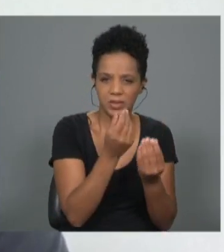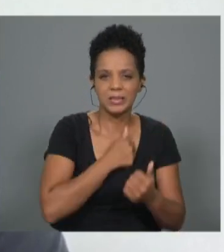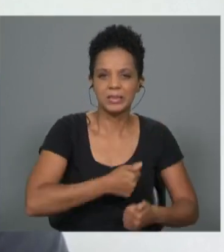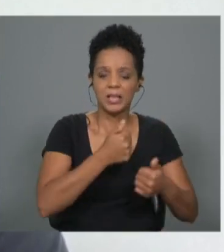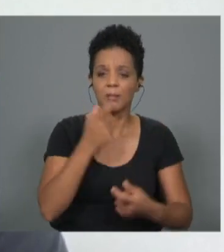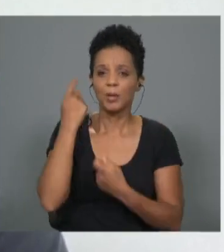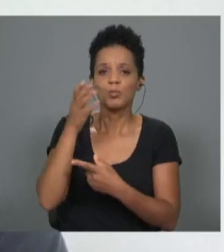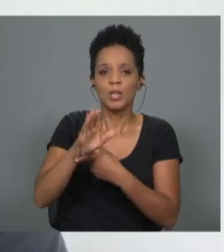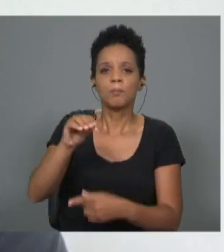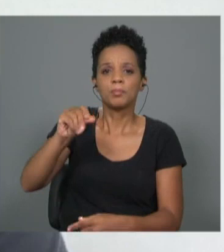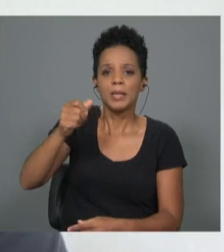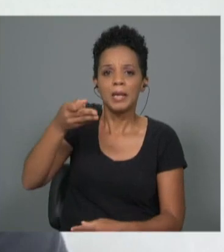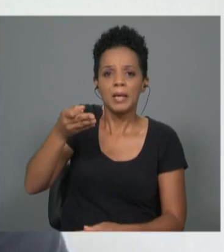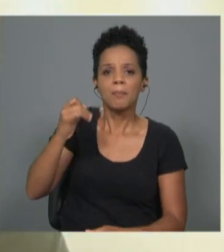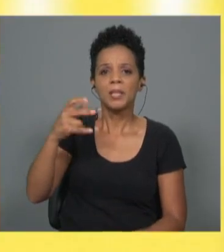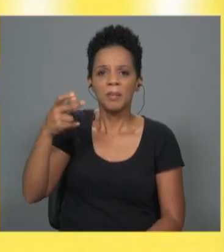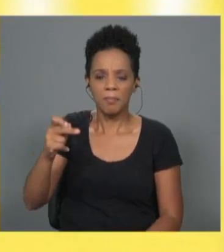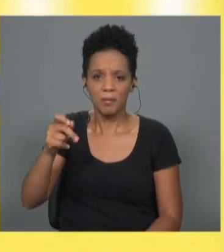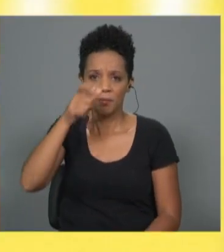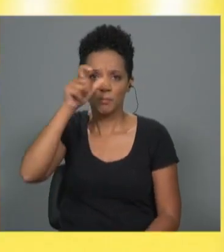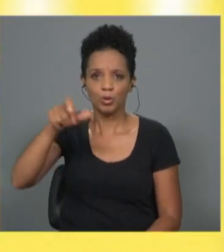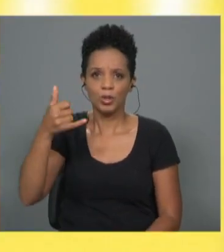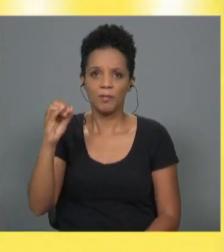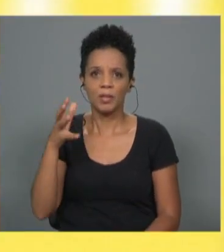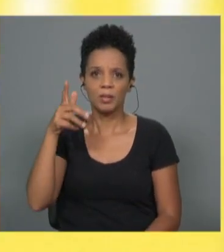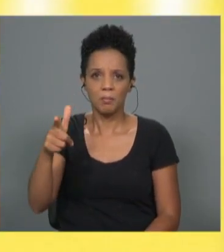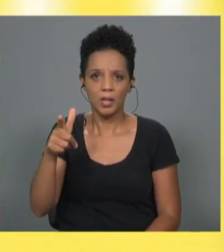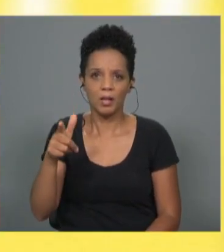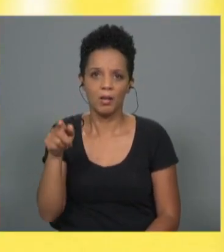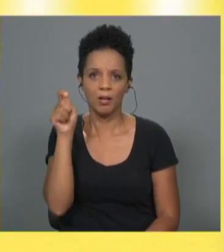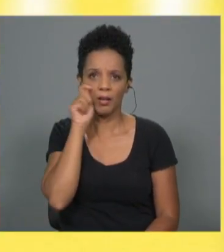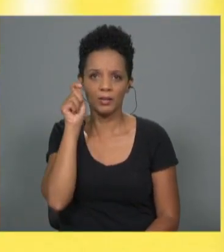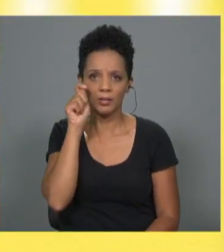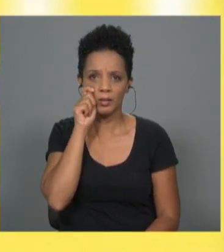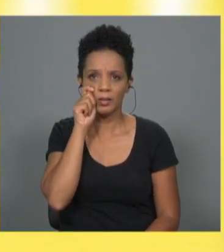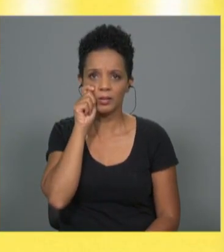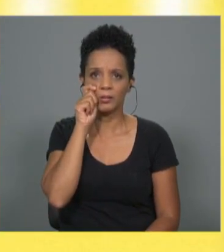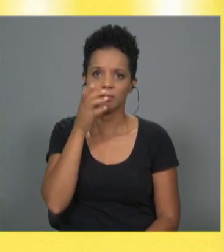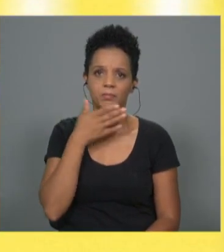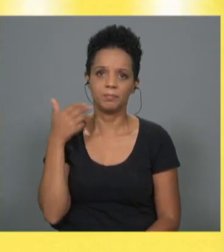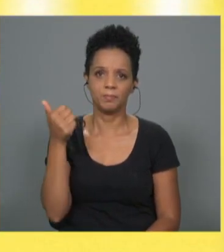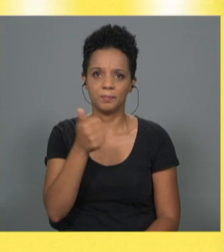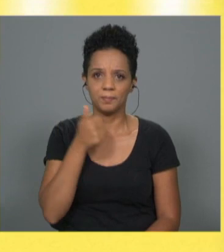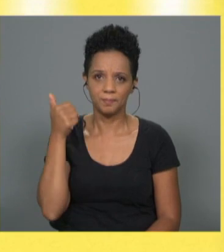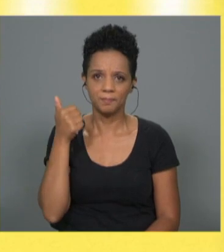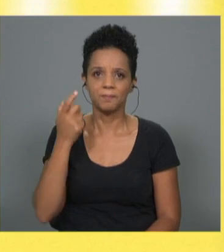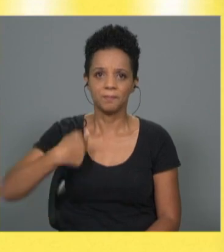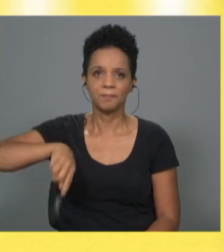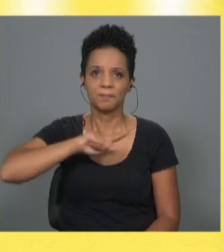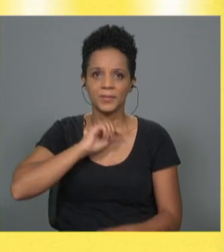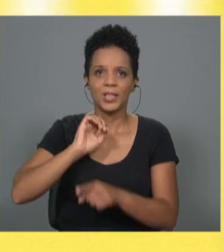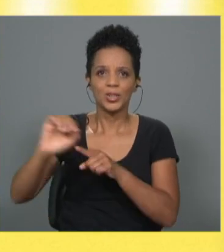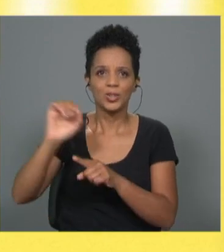sítios como Pipa, uma vila pequena, de cerca de 20 mil pessoas, muito turística e muito bonita, que temos a sorte de poder